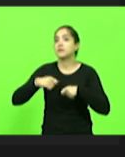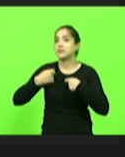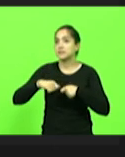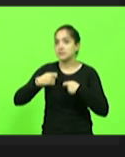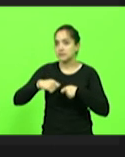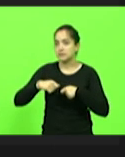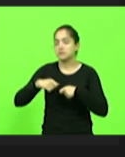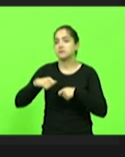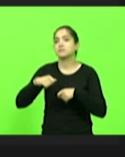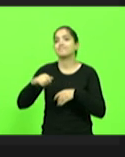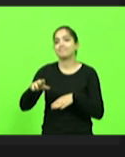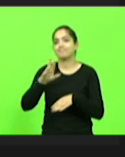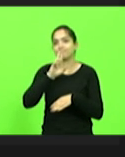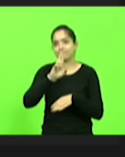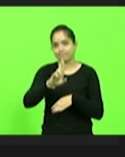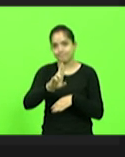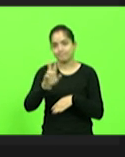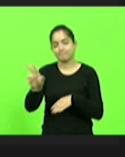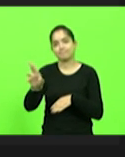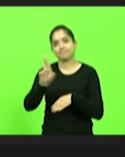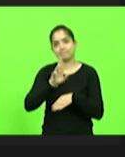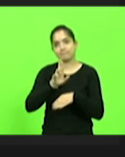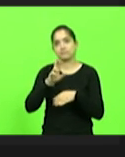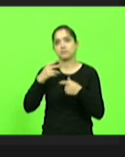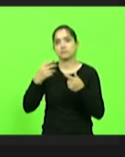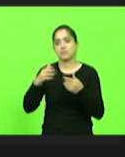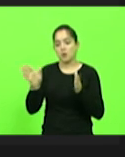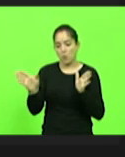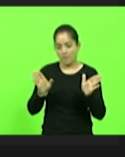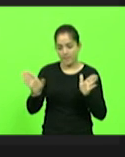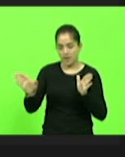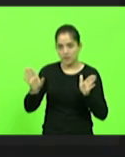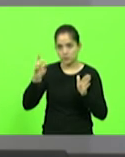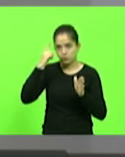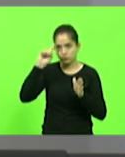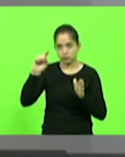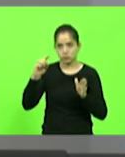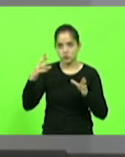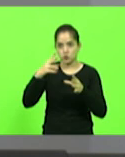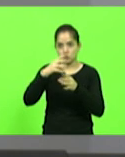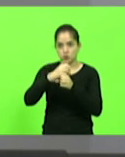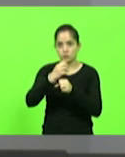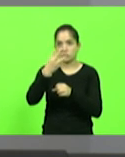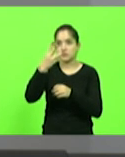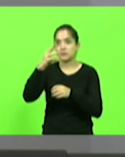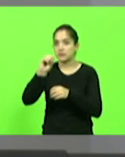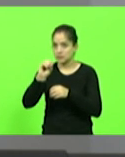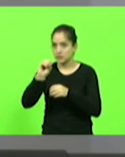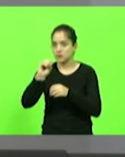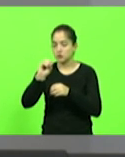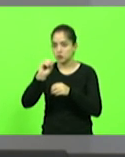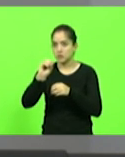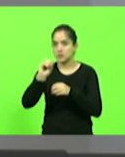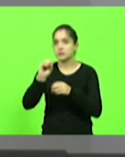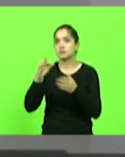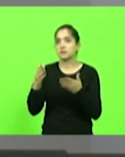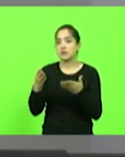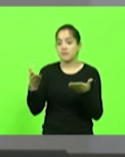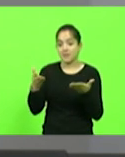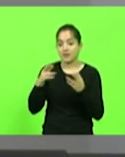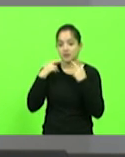Desenvolvimento Social. Minha proposta é que a gente dê um prazo de 30 dias, um teto de 30 dias, para que esta reunião